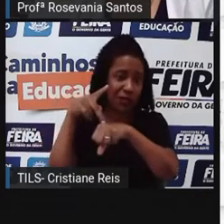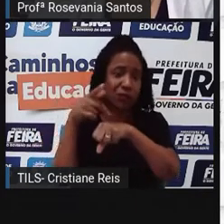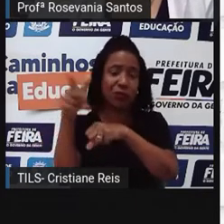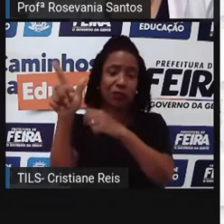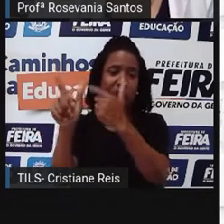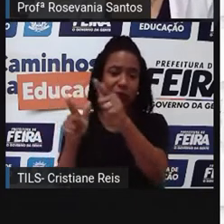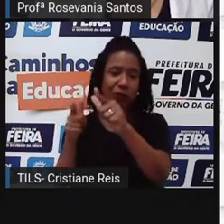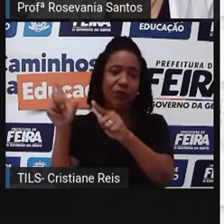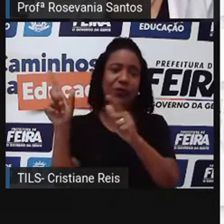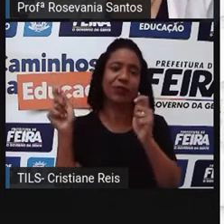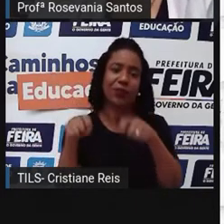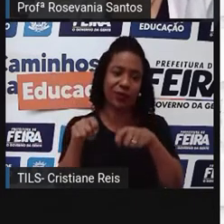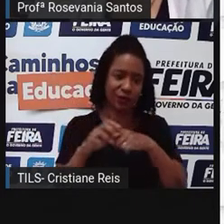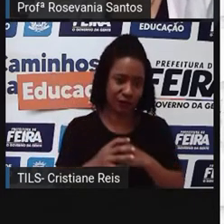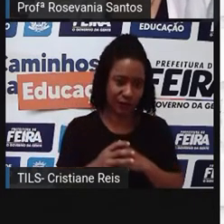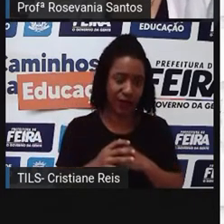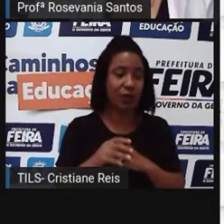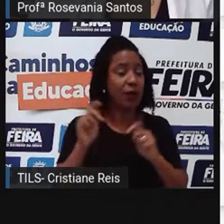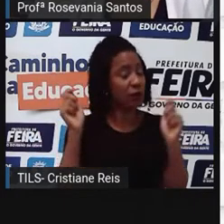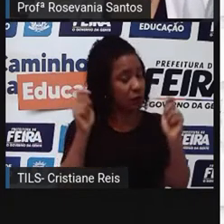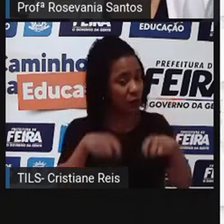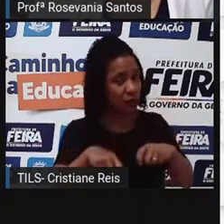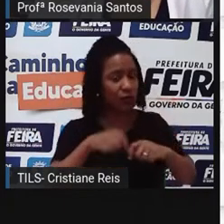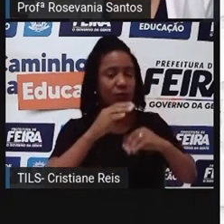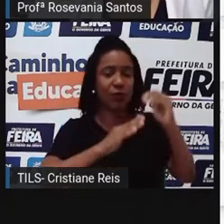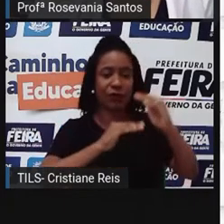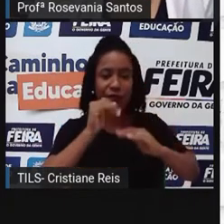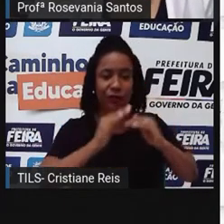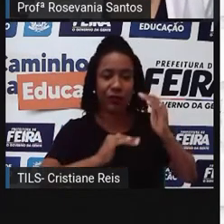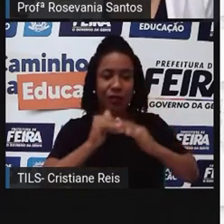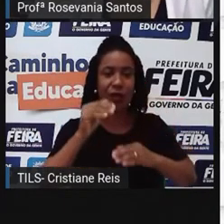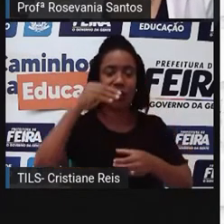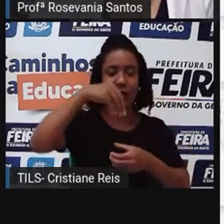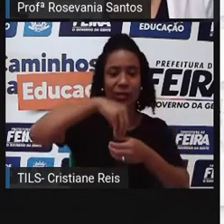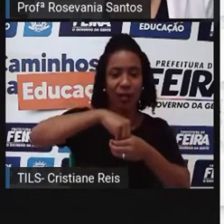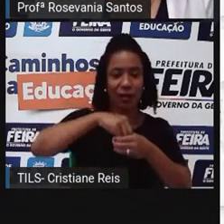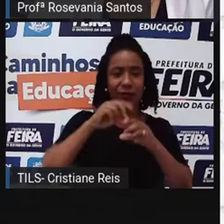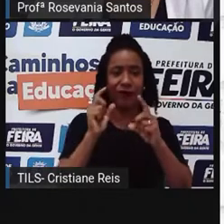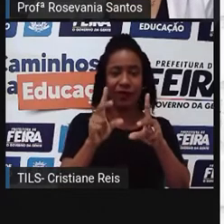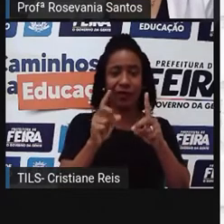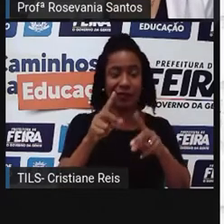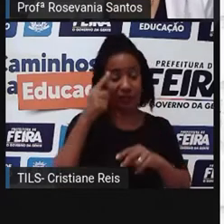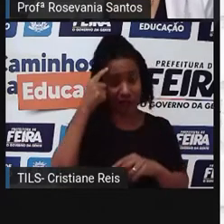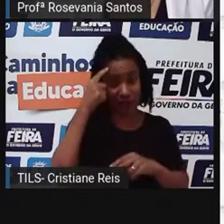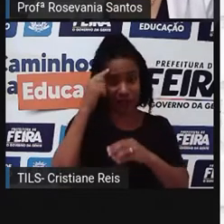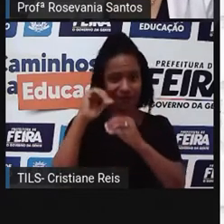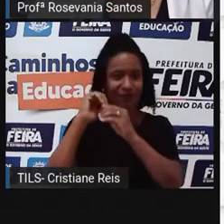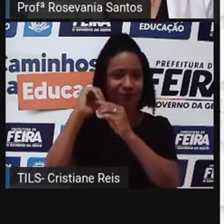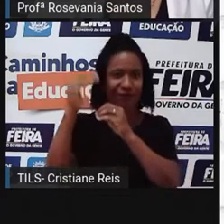voltado também para o mercado interno. Mas a ideia é o mercado externo.